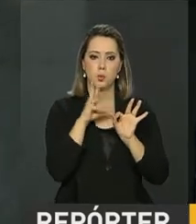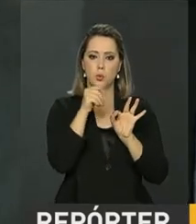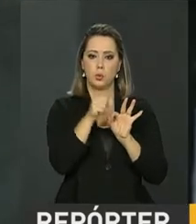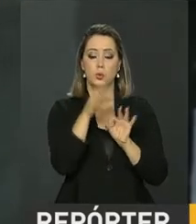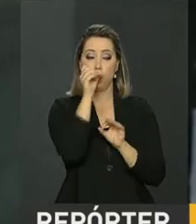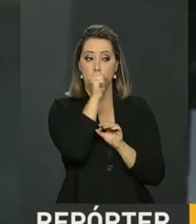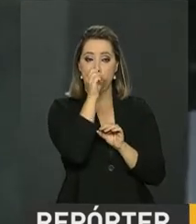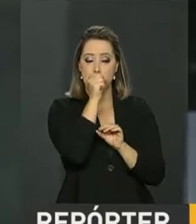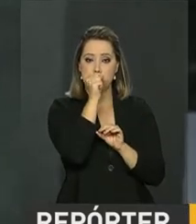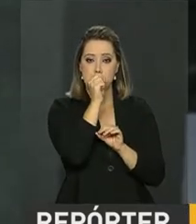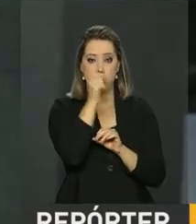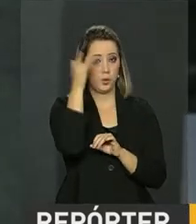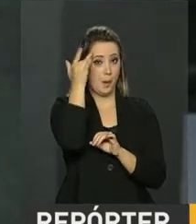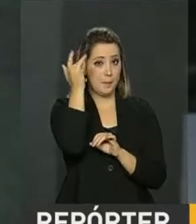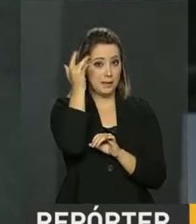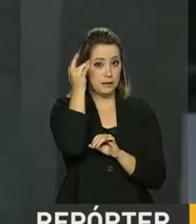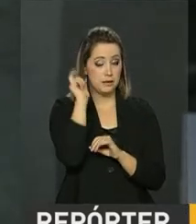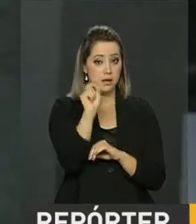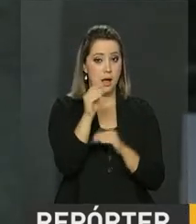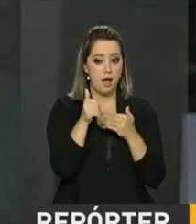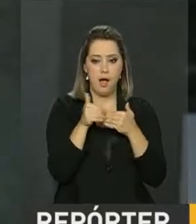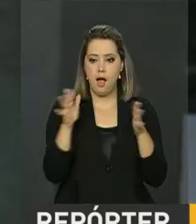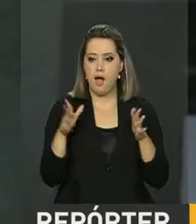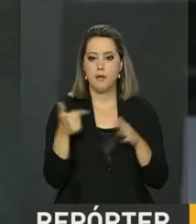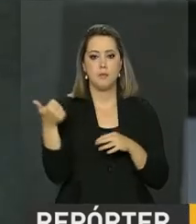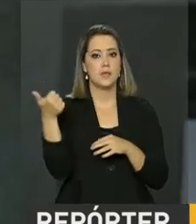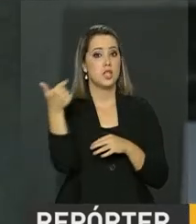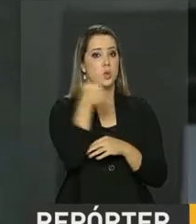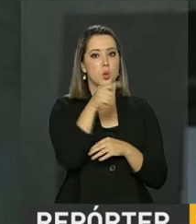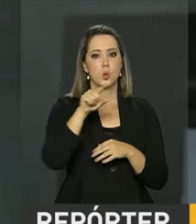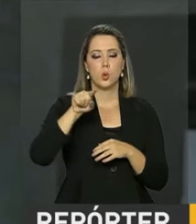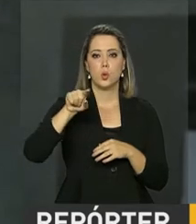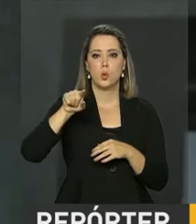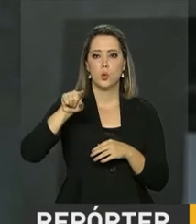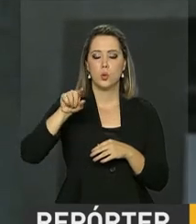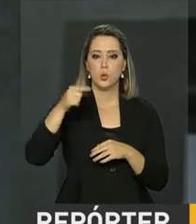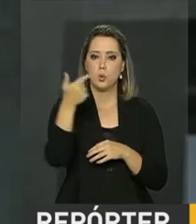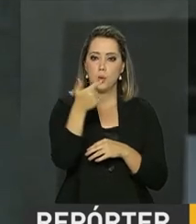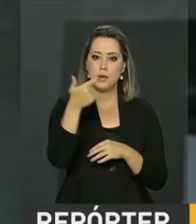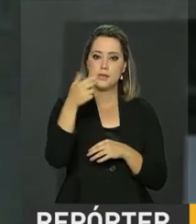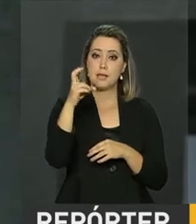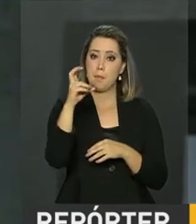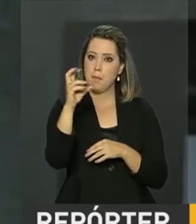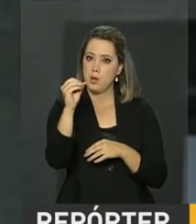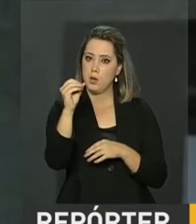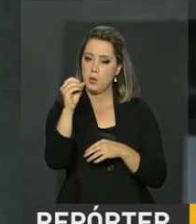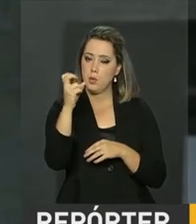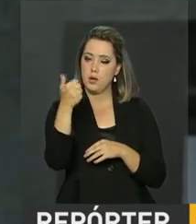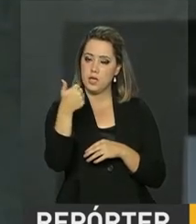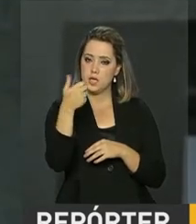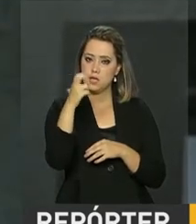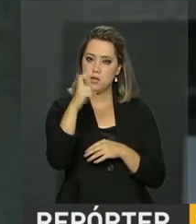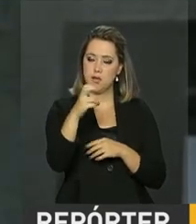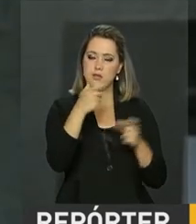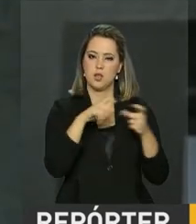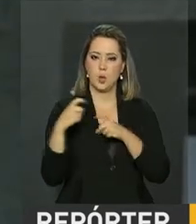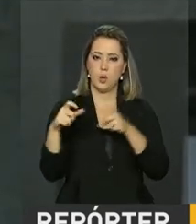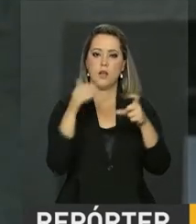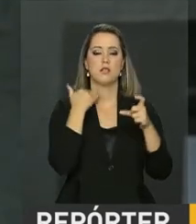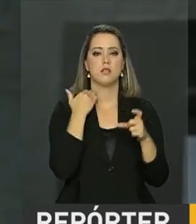amanhã, sábado, a gente já abre todas as 2.015 agências que estarão funcionando no plantão neste sábado,